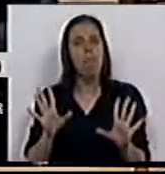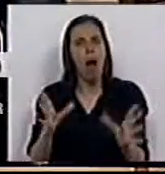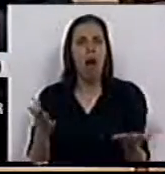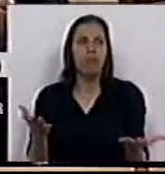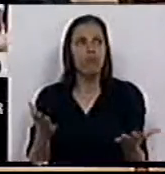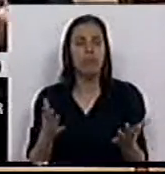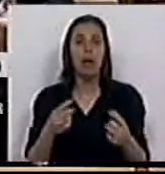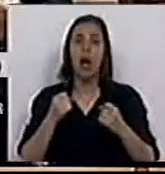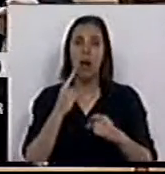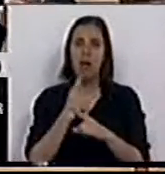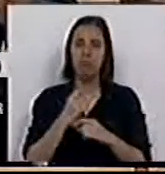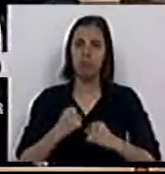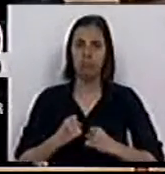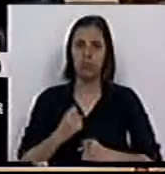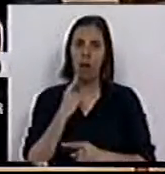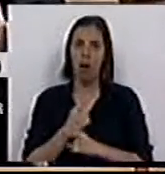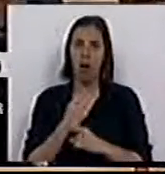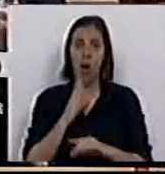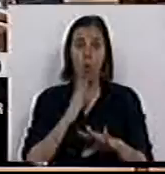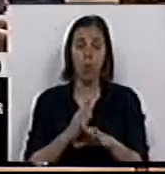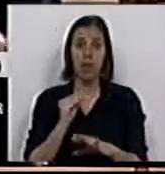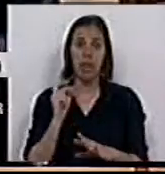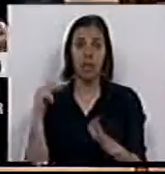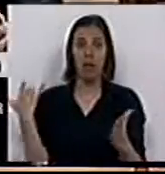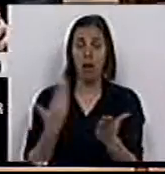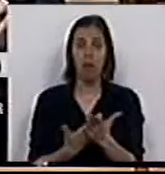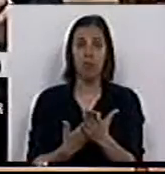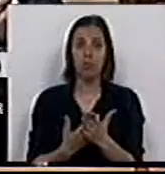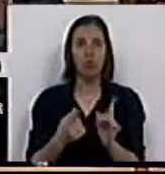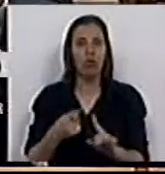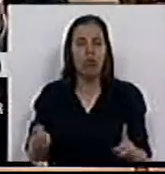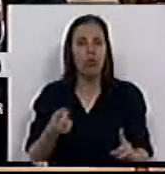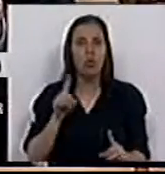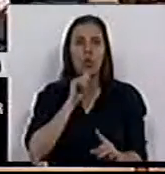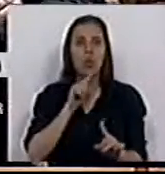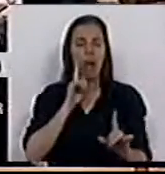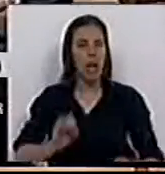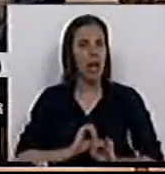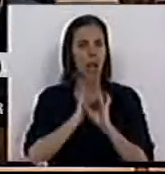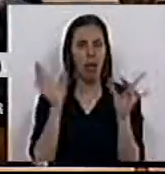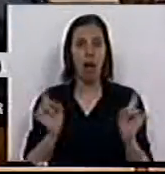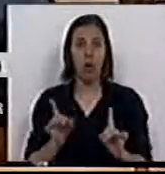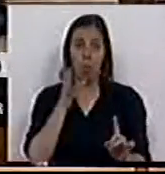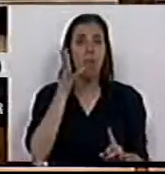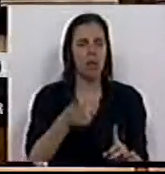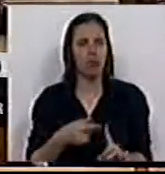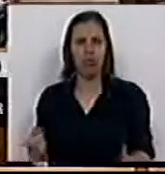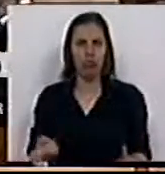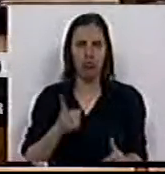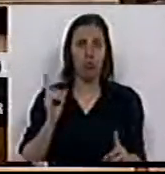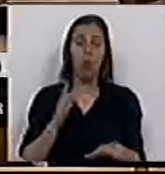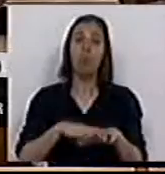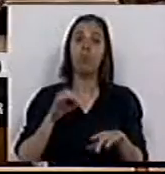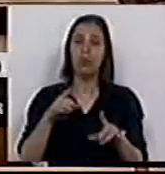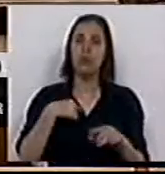é persistente e renitente dele ao longo da última década, não é suficientemente claro, como afirmou. Exatamente